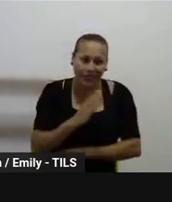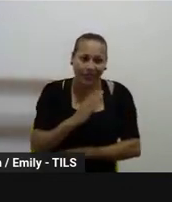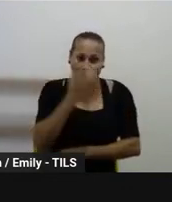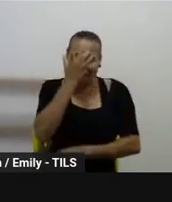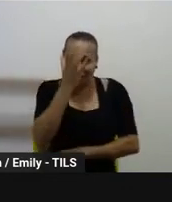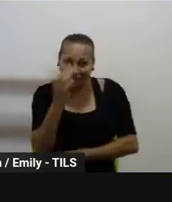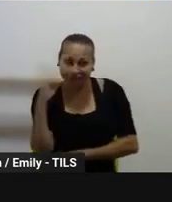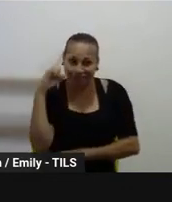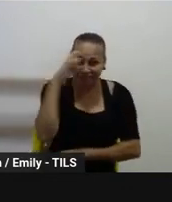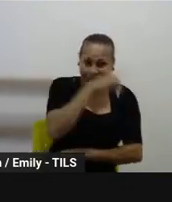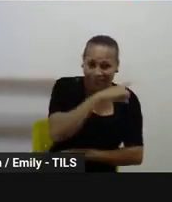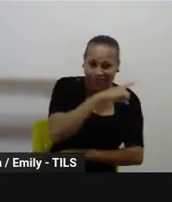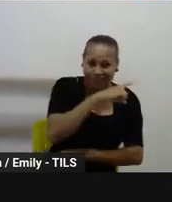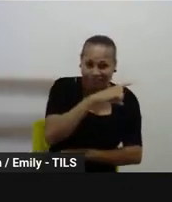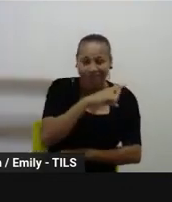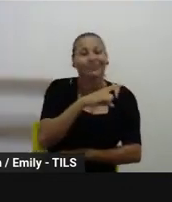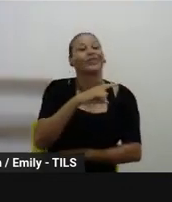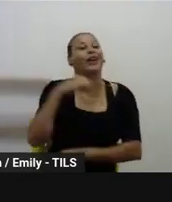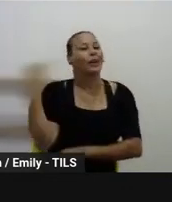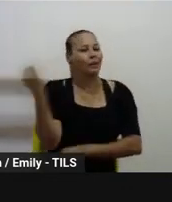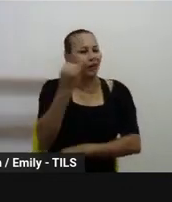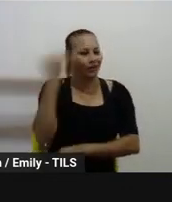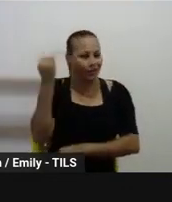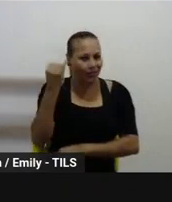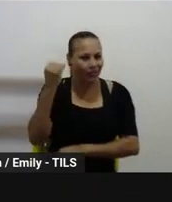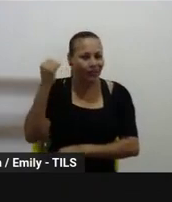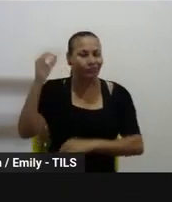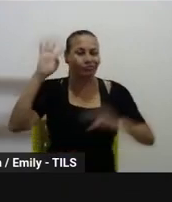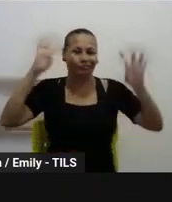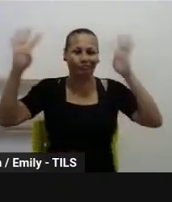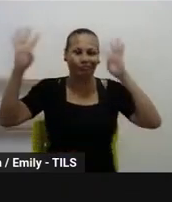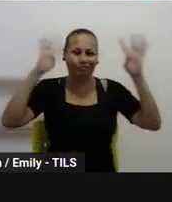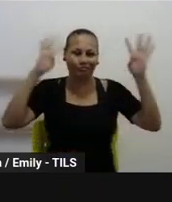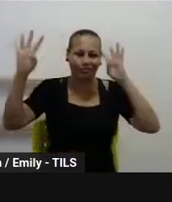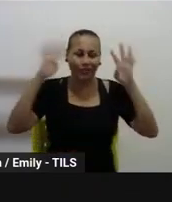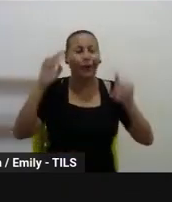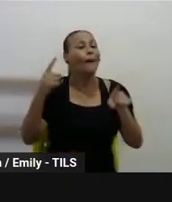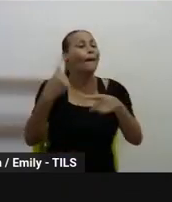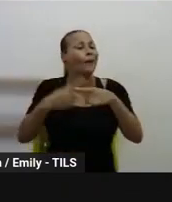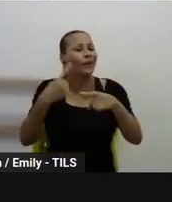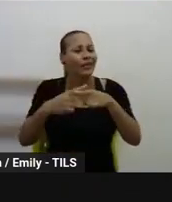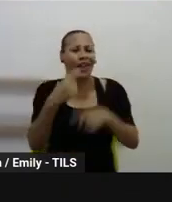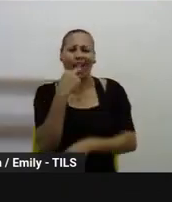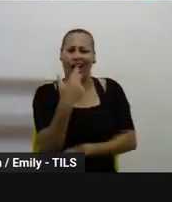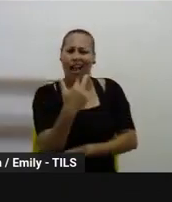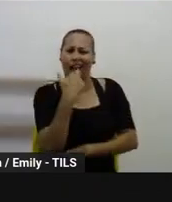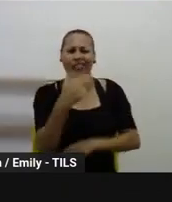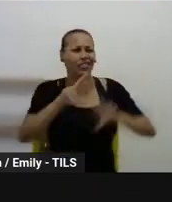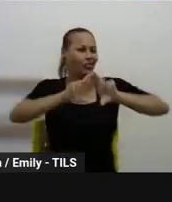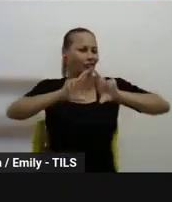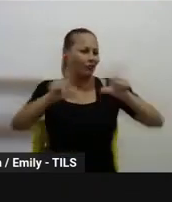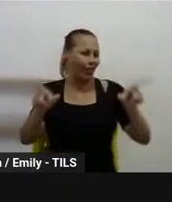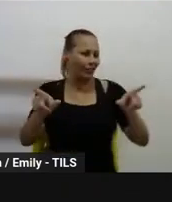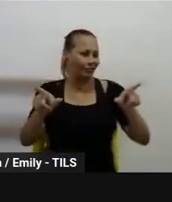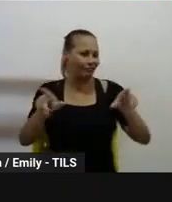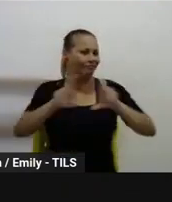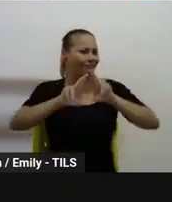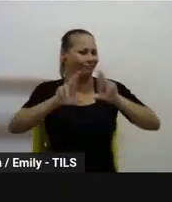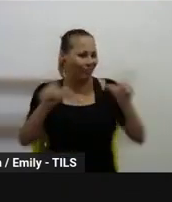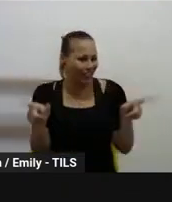linguística, né, então, às vezes, a língua que esse estudante fala não é a mesma língua que a nossa, né,